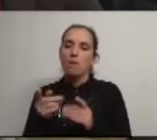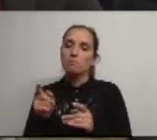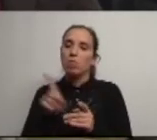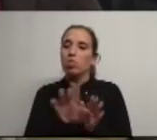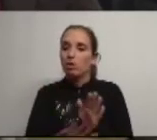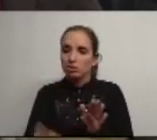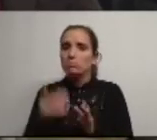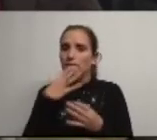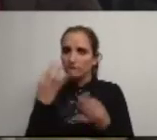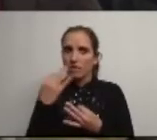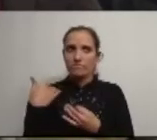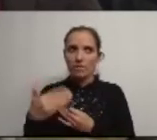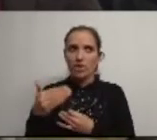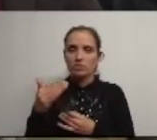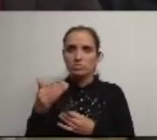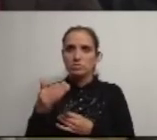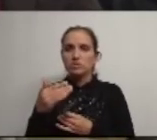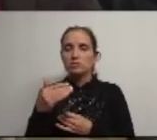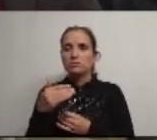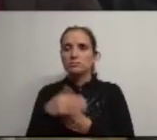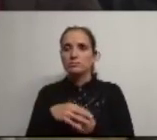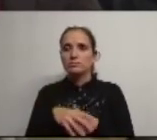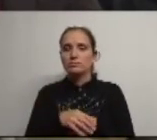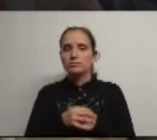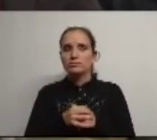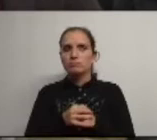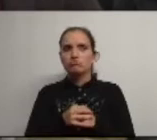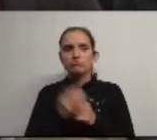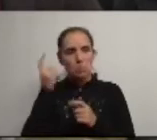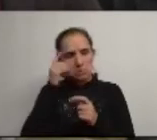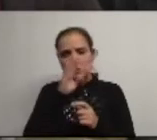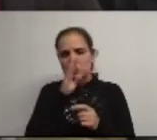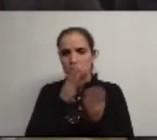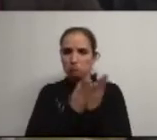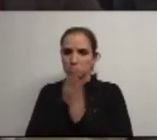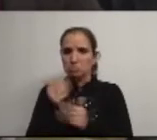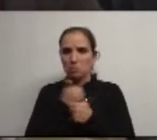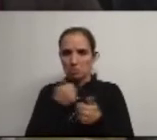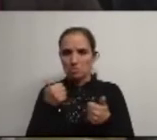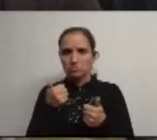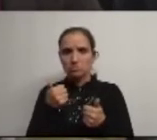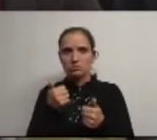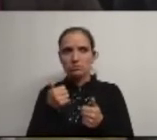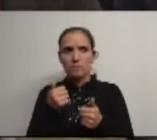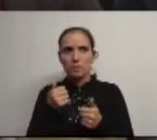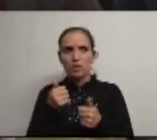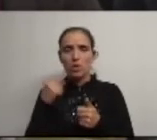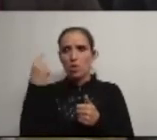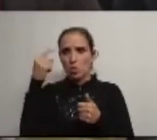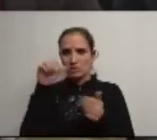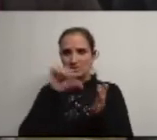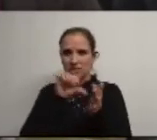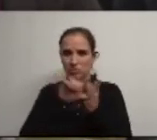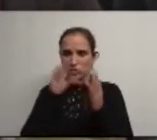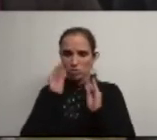nós vamos quase concluído eu penso se as coisas correrem conforme está perspectivado o único centro